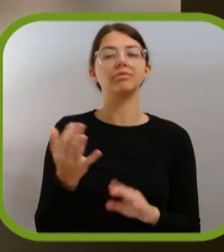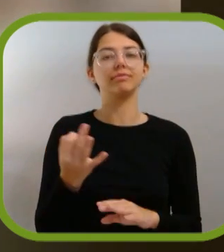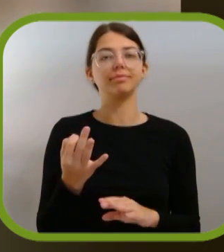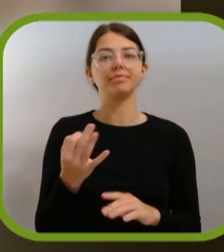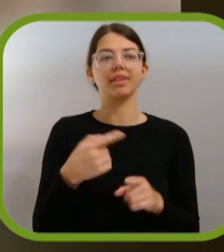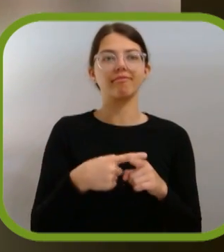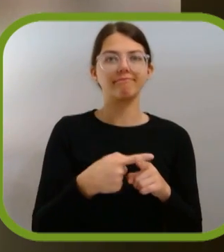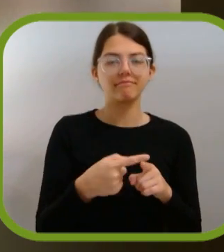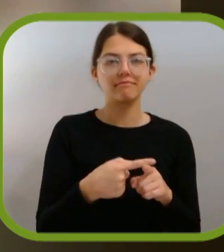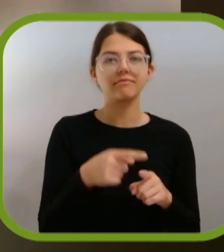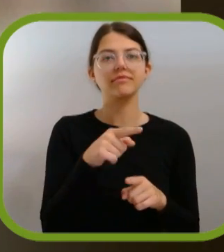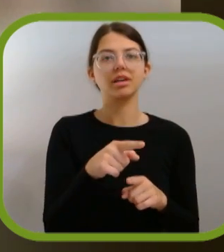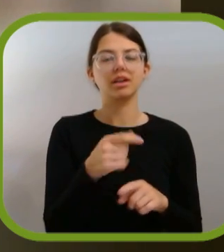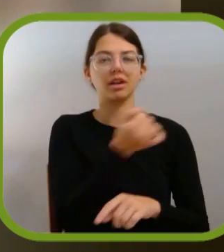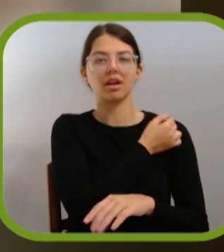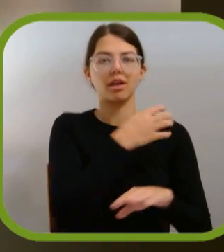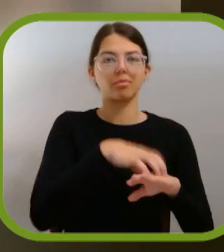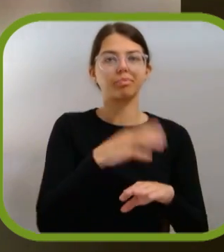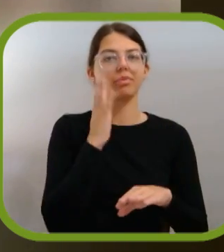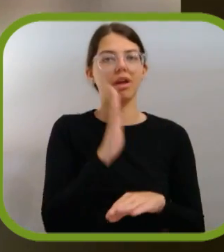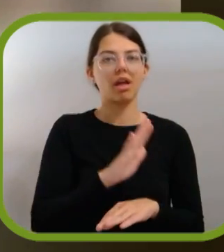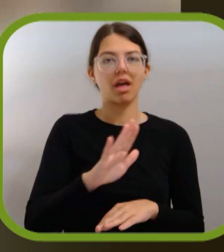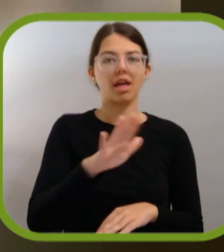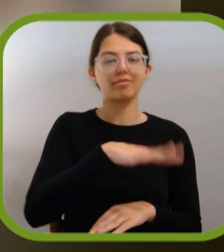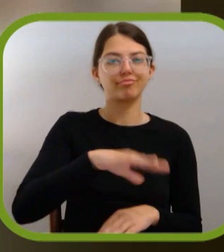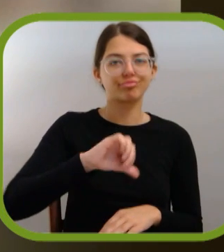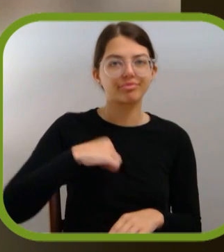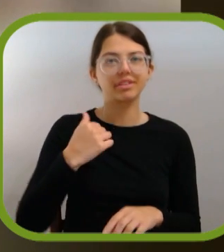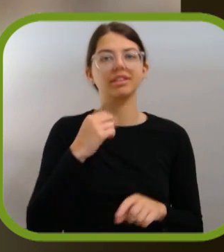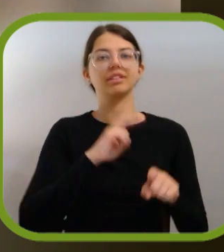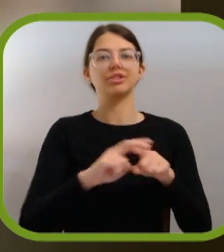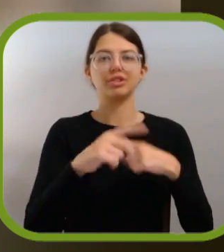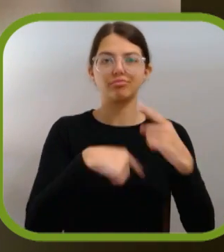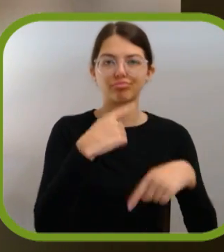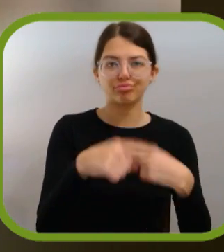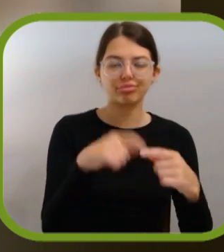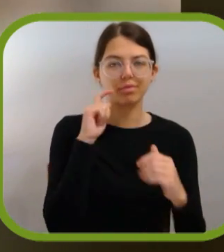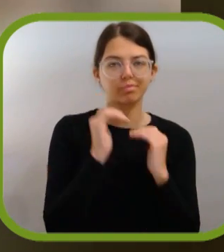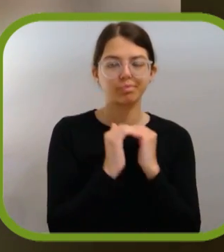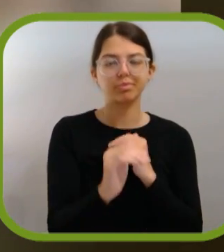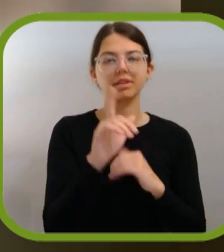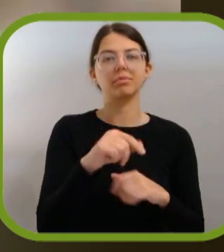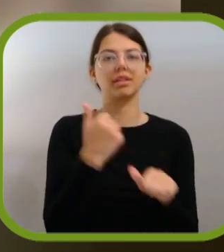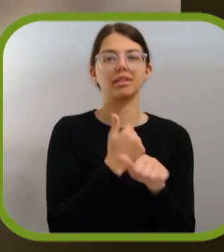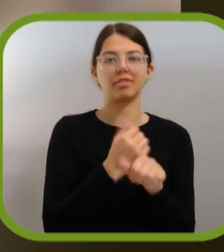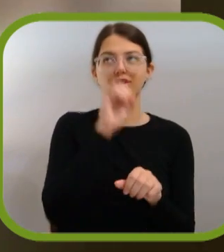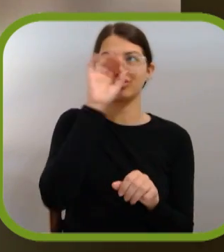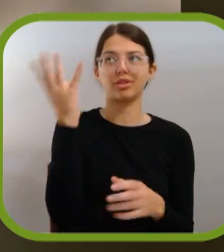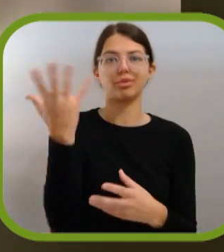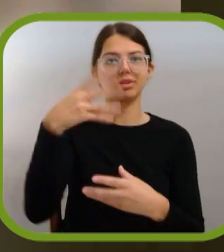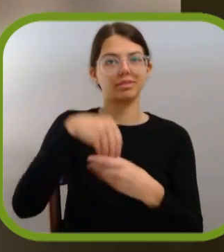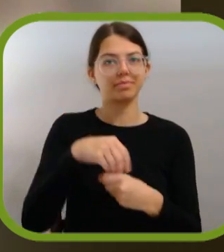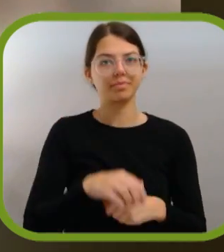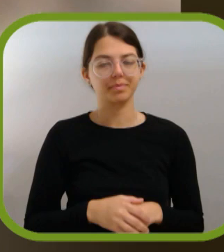torna-se cada vez mais popular e atrativa a criação de alojamentos com recintos verdes, energia sustentável e atividades na